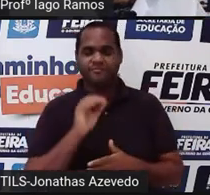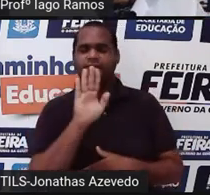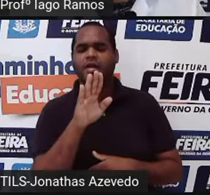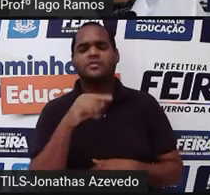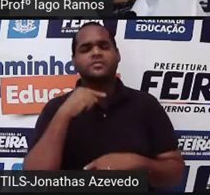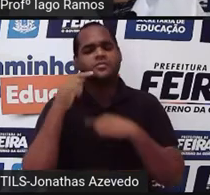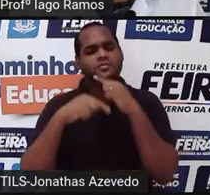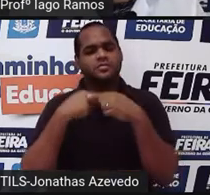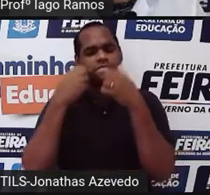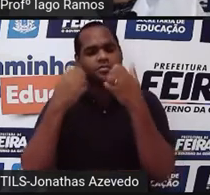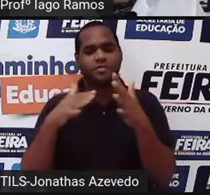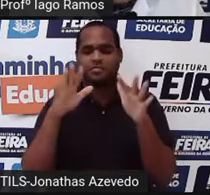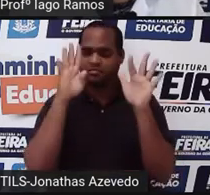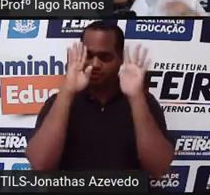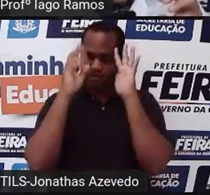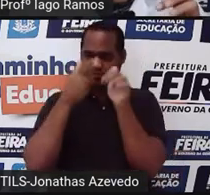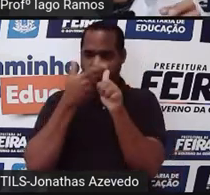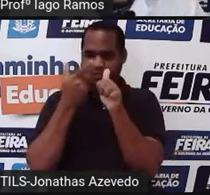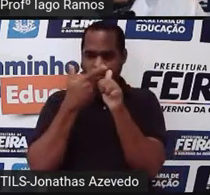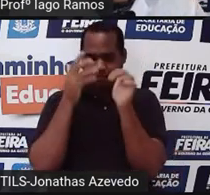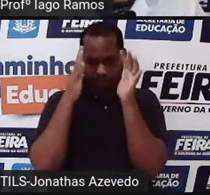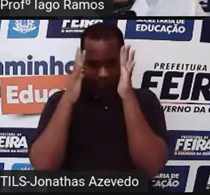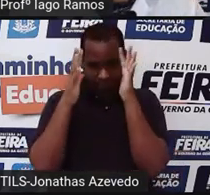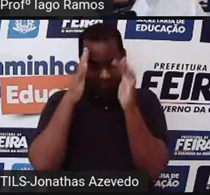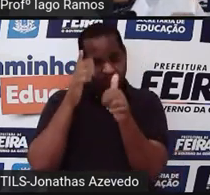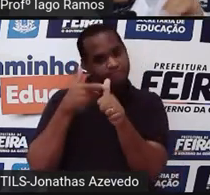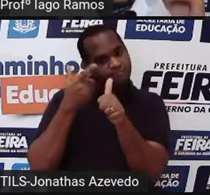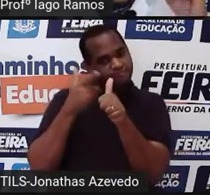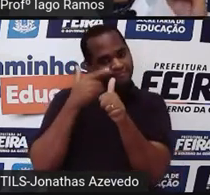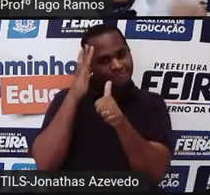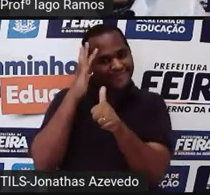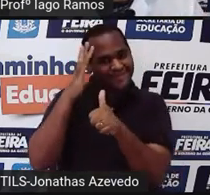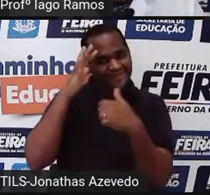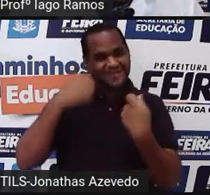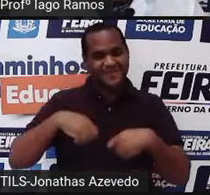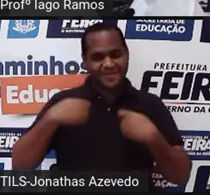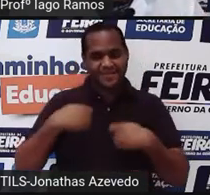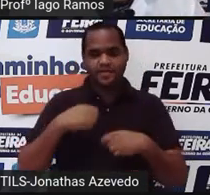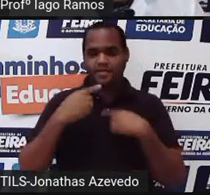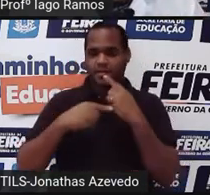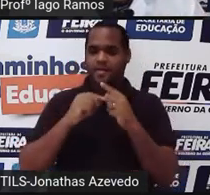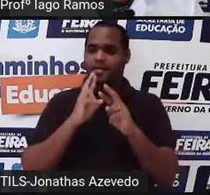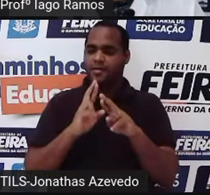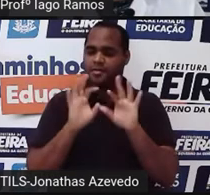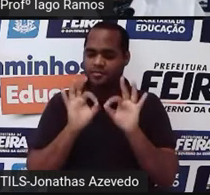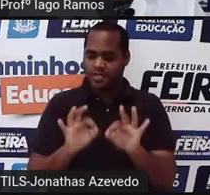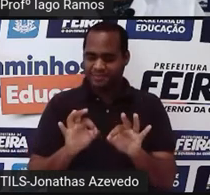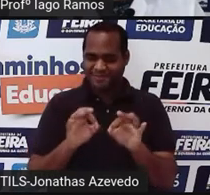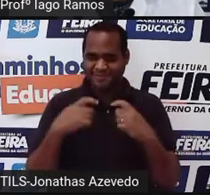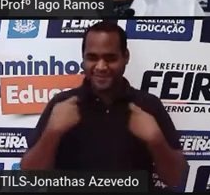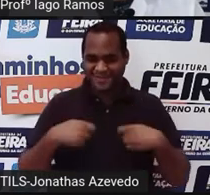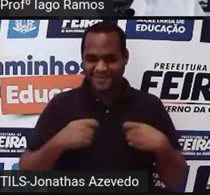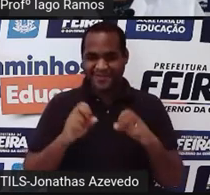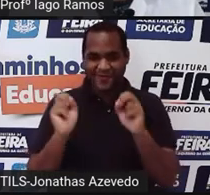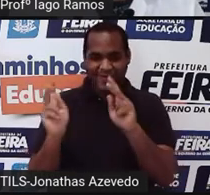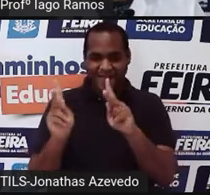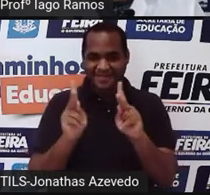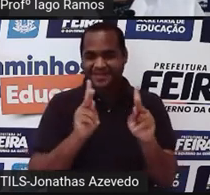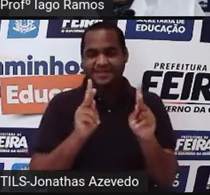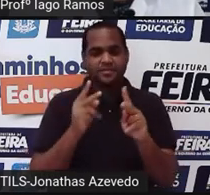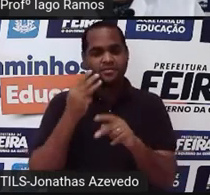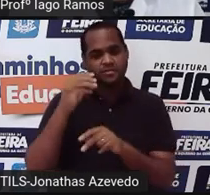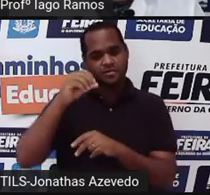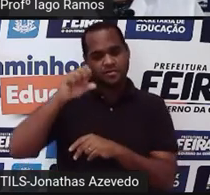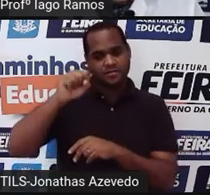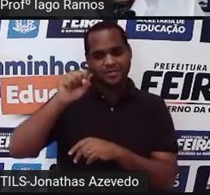não faz isso sem refletir, tá bom? Precisa refletir um pouquinho e dar uma resposta muito sincera. Certo? Então vamos lá, 30